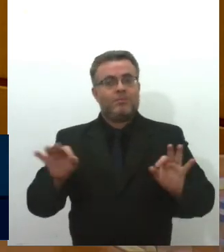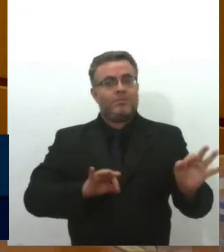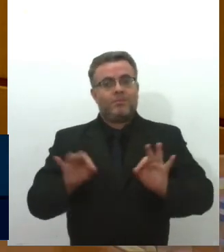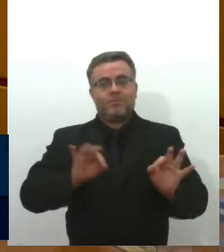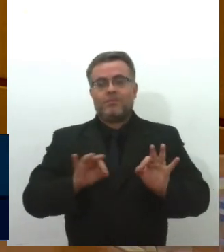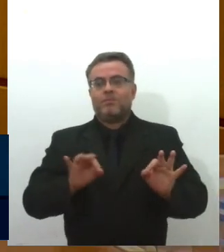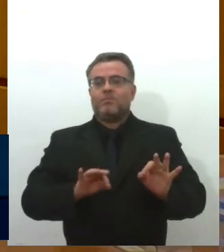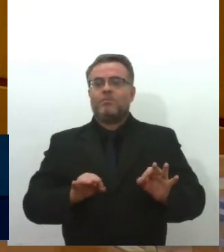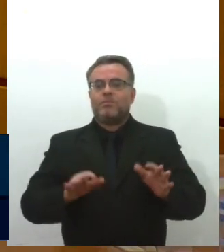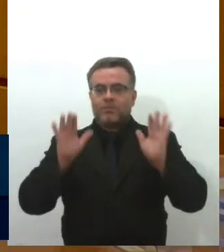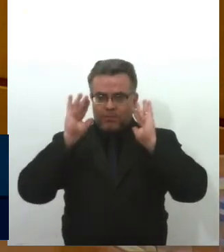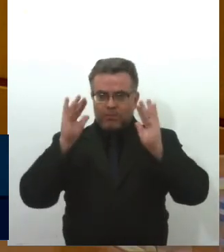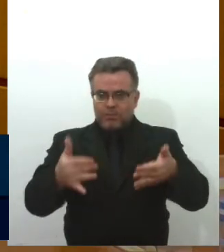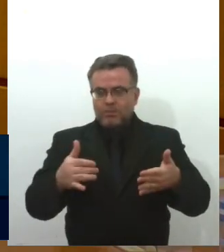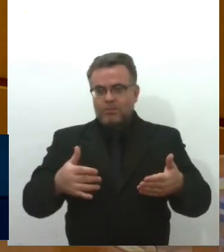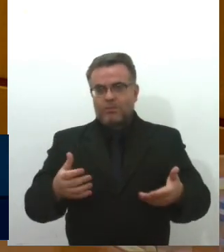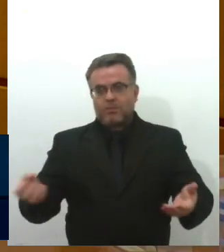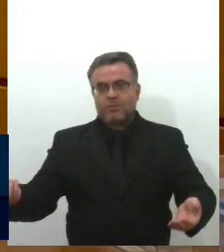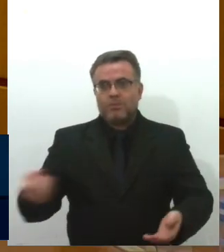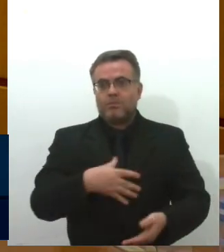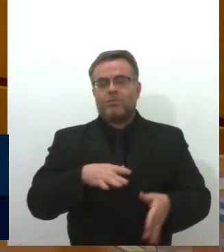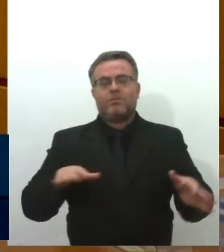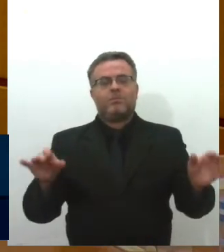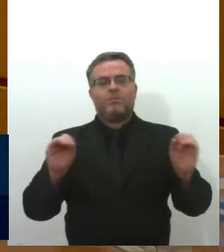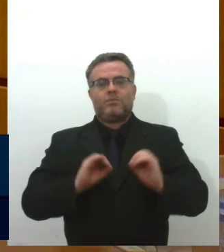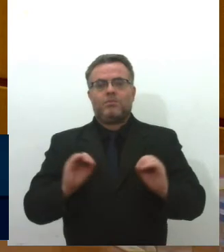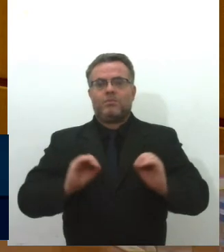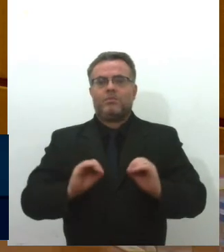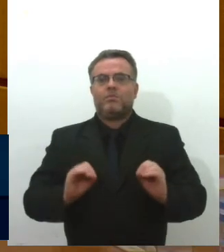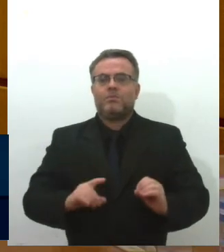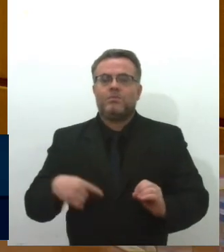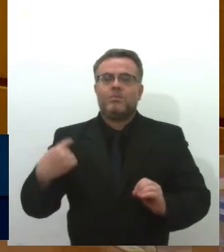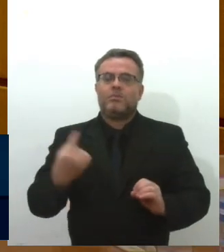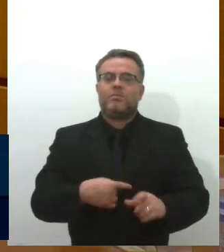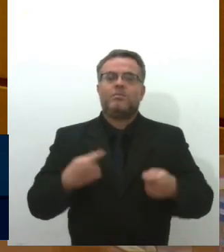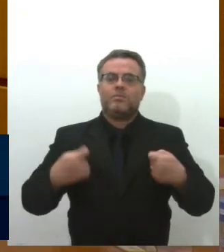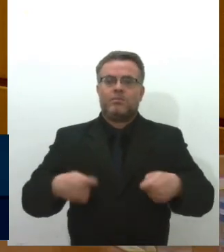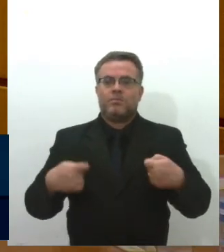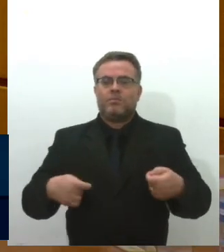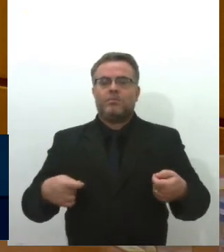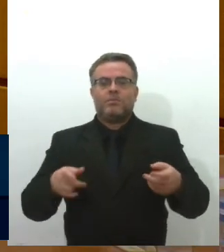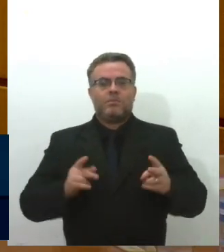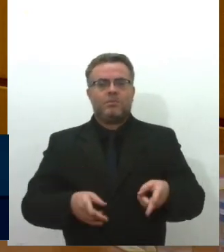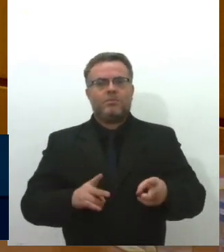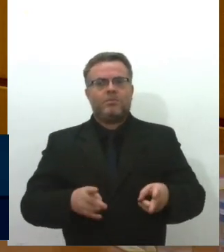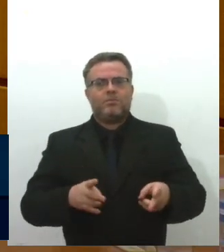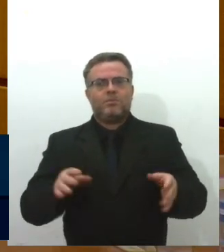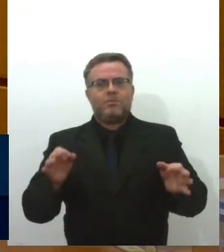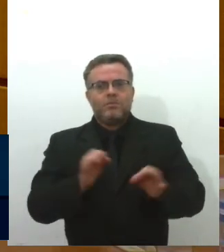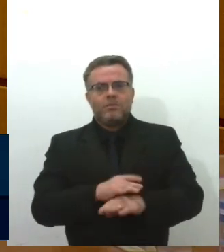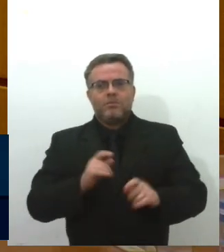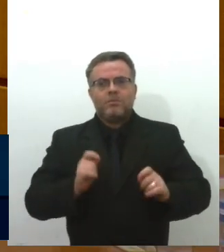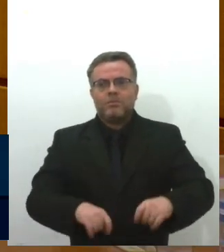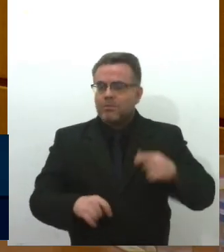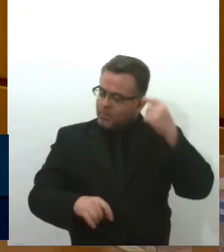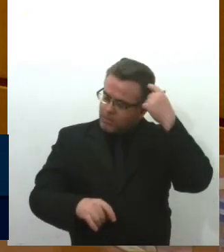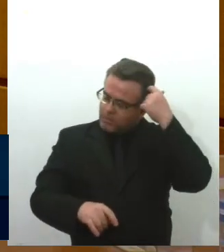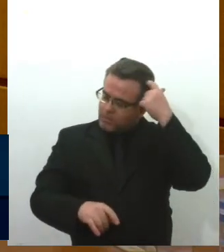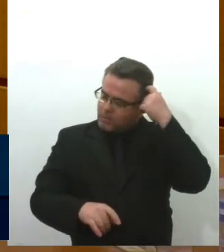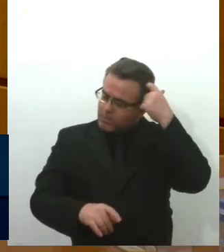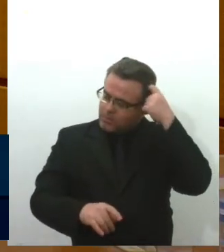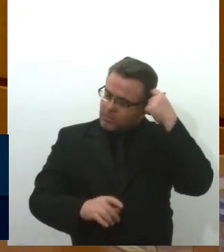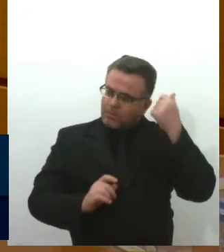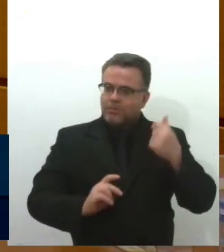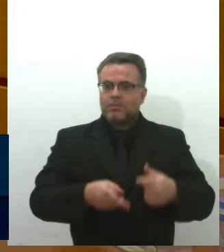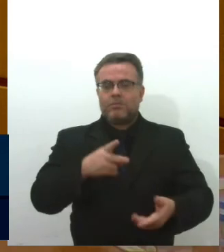técnica e moderna. A gente precisa ter essa qualidade, a precisa ter essa atenção, essa atenção do governo que não